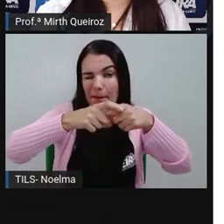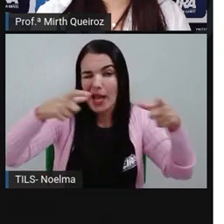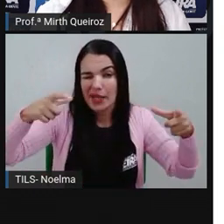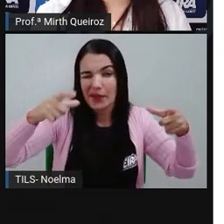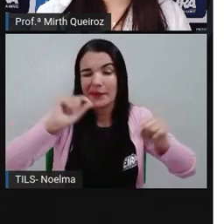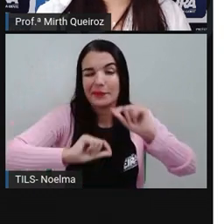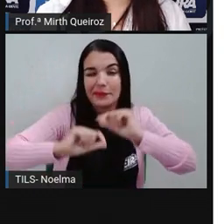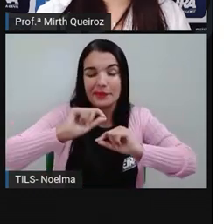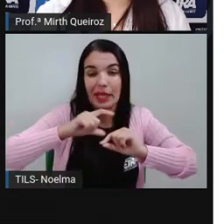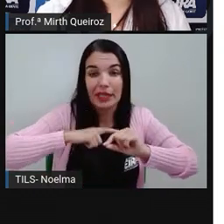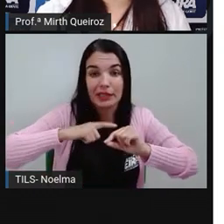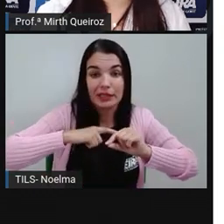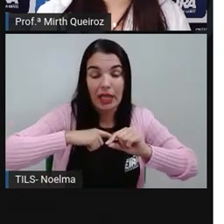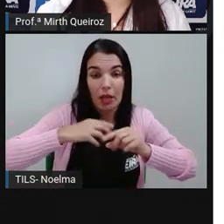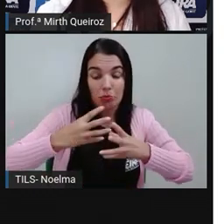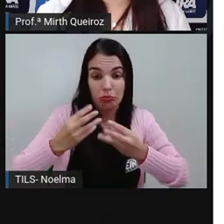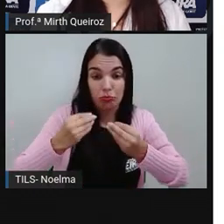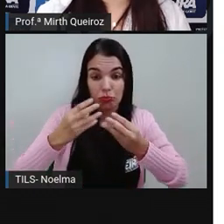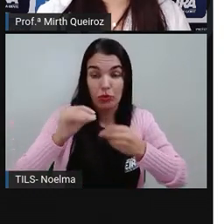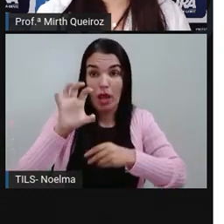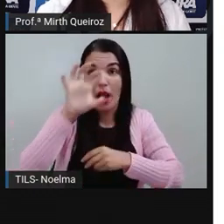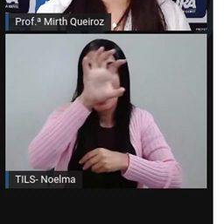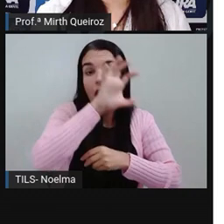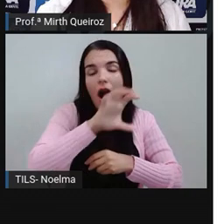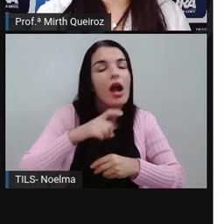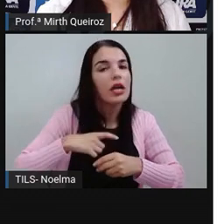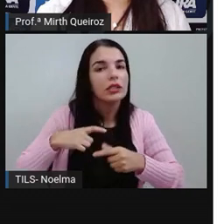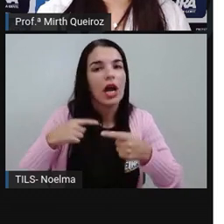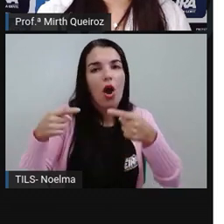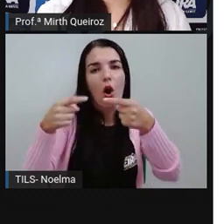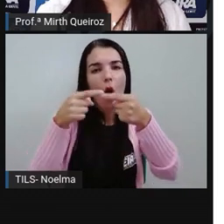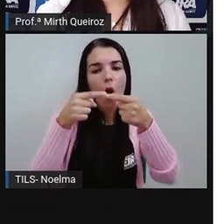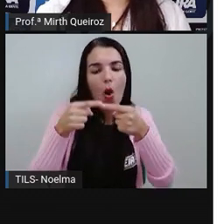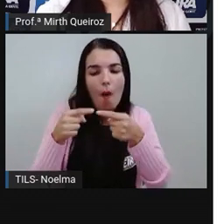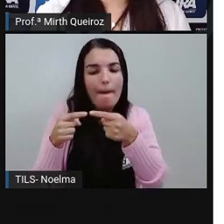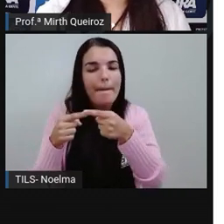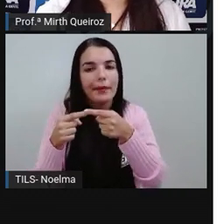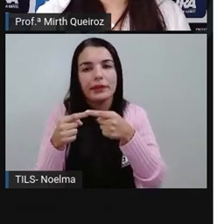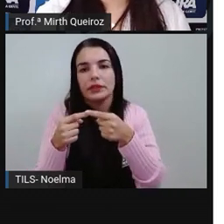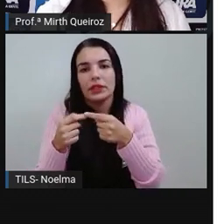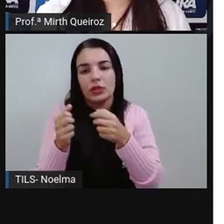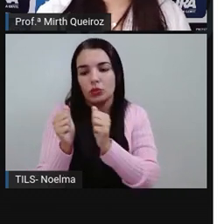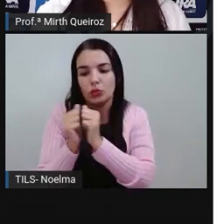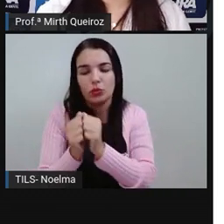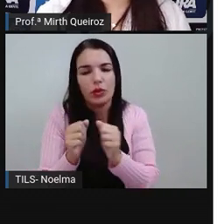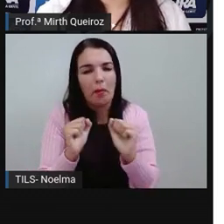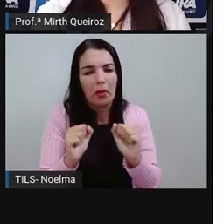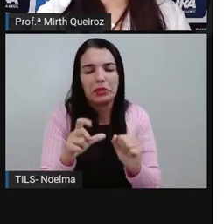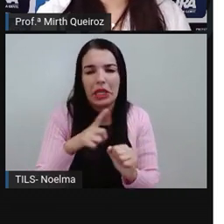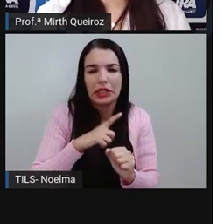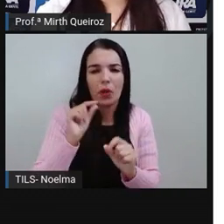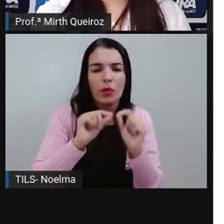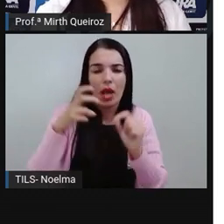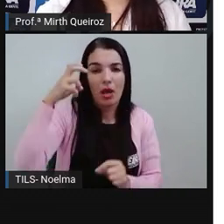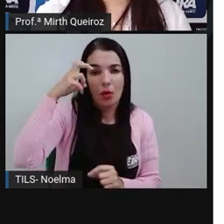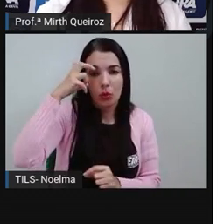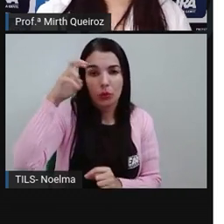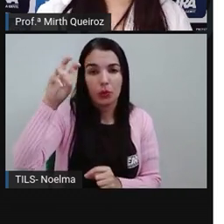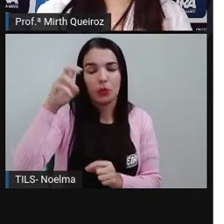regiões, elas carregam algo em comum, né? Seja a cultura, o clima,